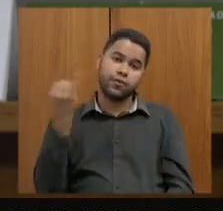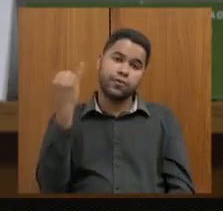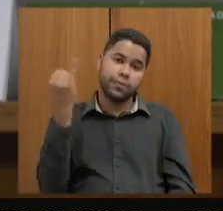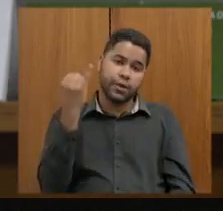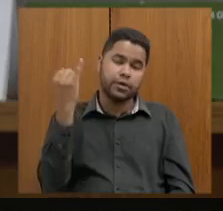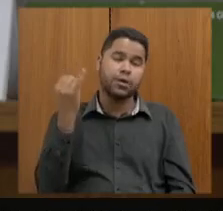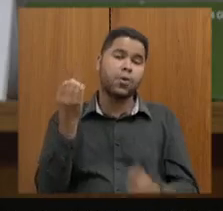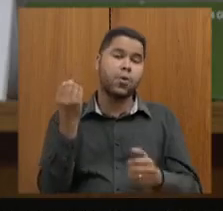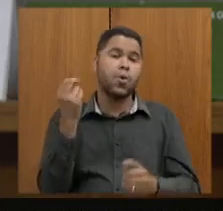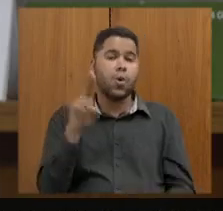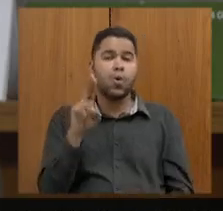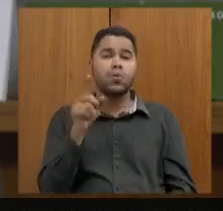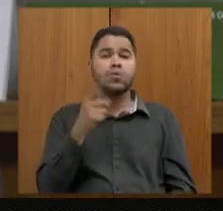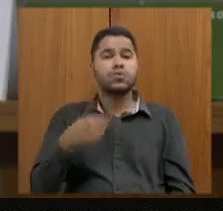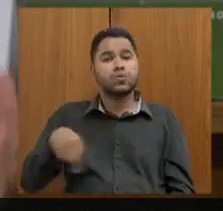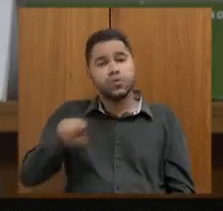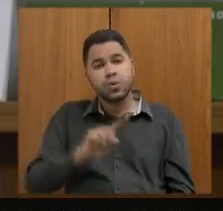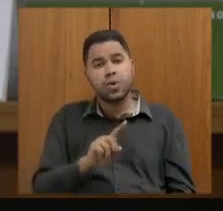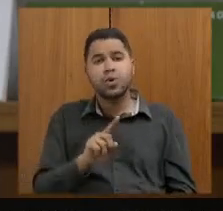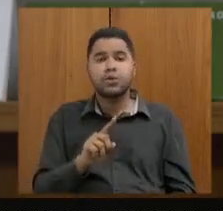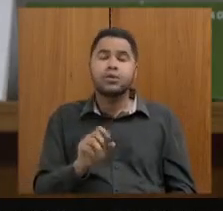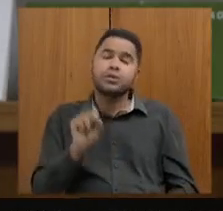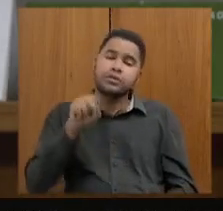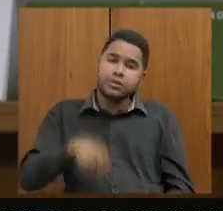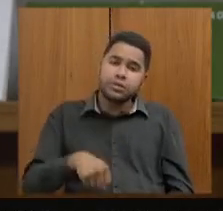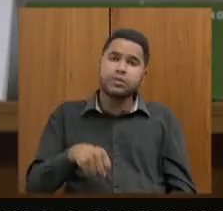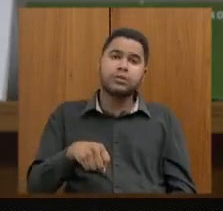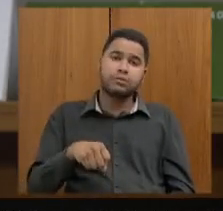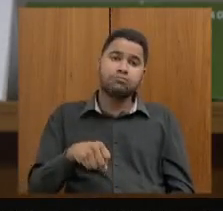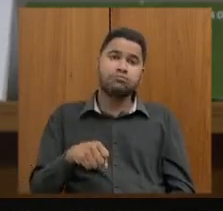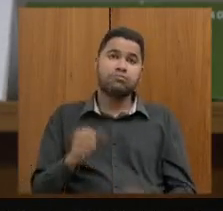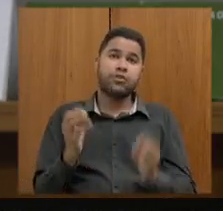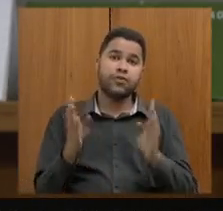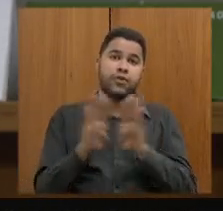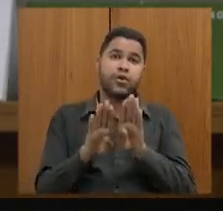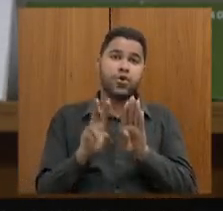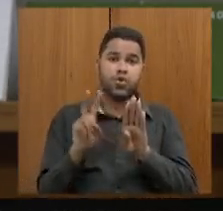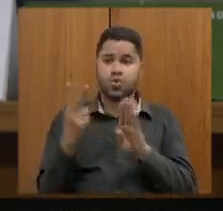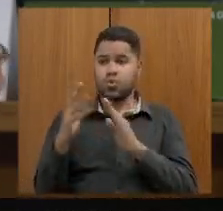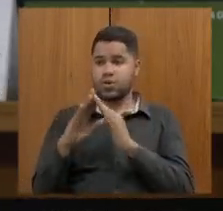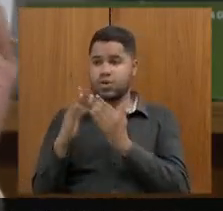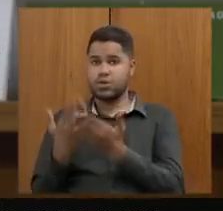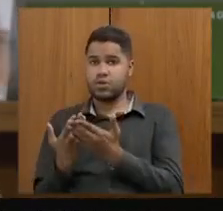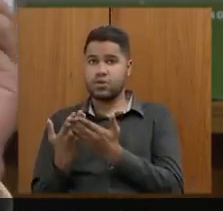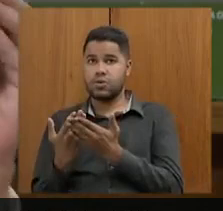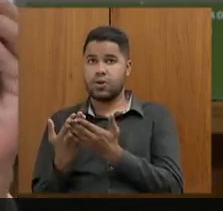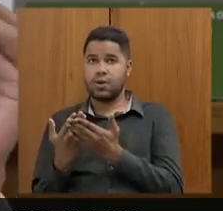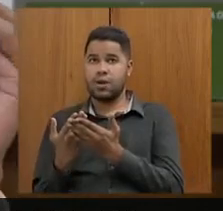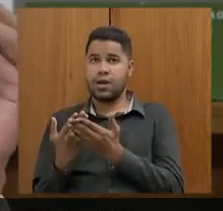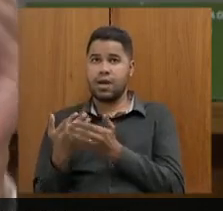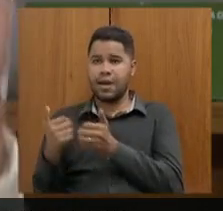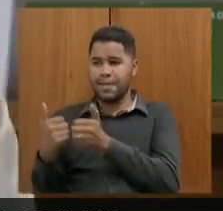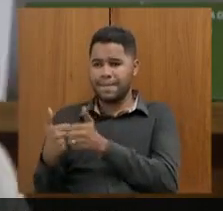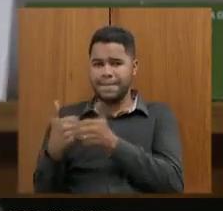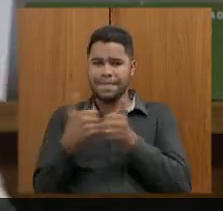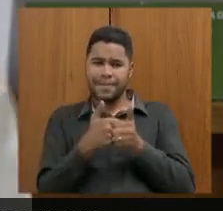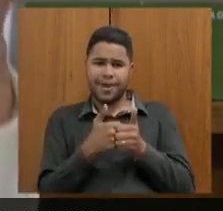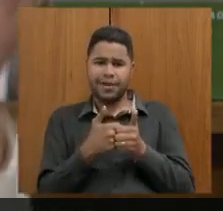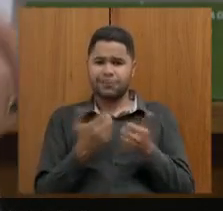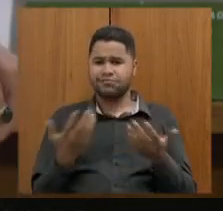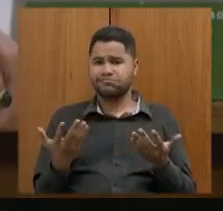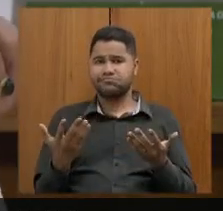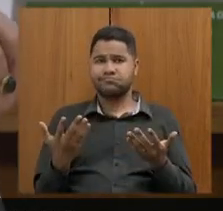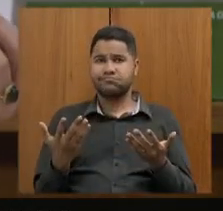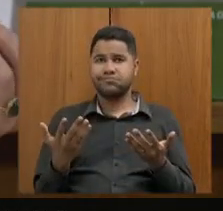fazer houve casos inclusive sim esses de fechamento em que duas escolas estavam pouquíssimos metros e que